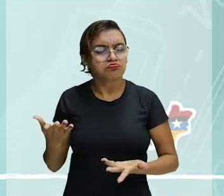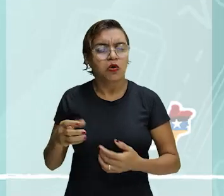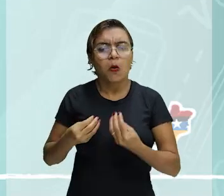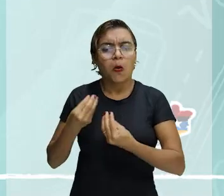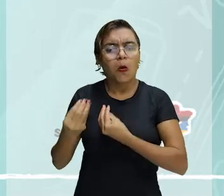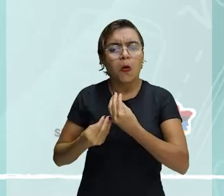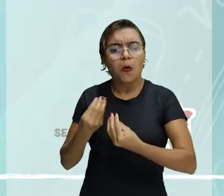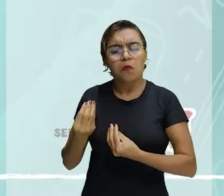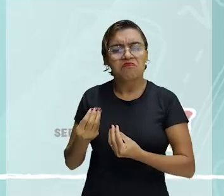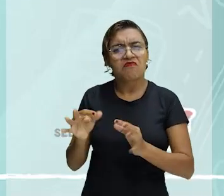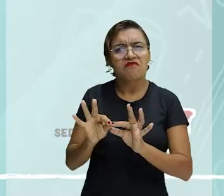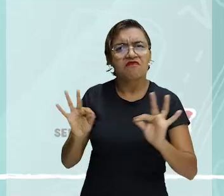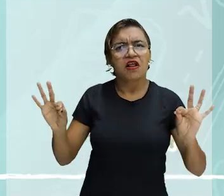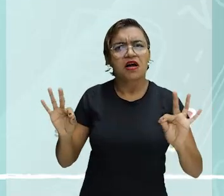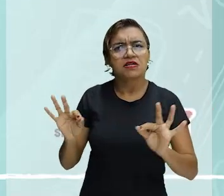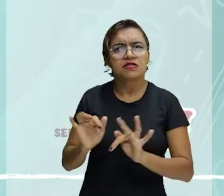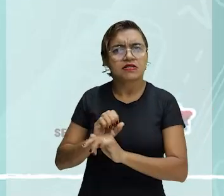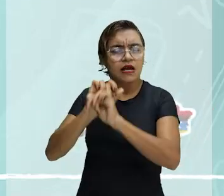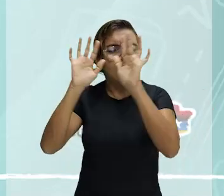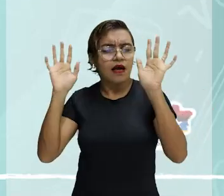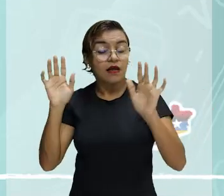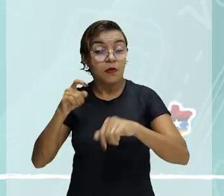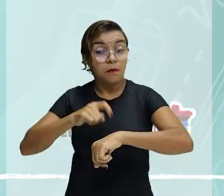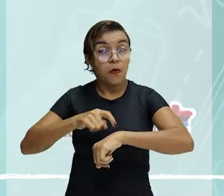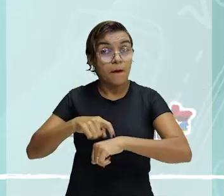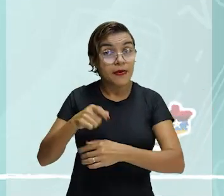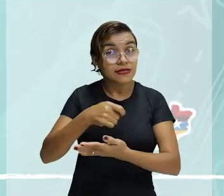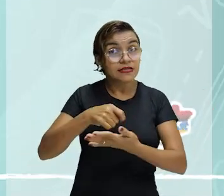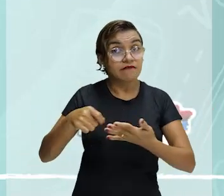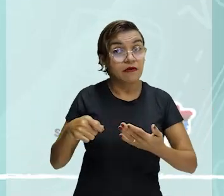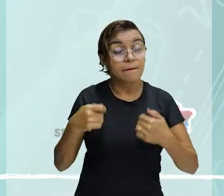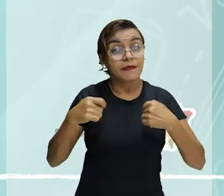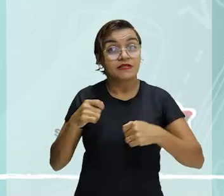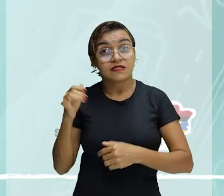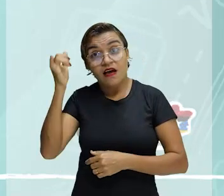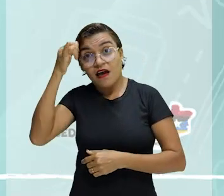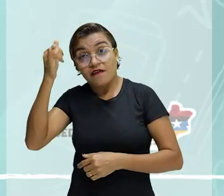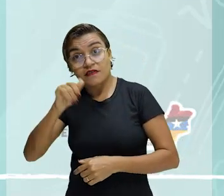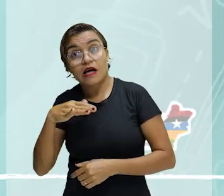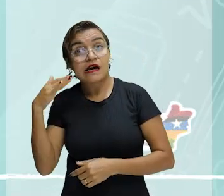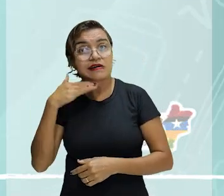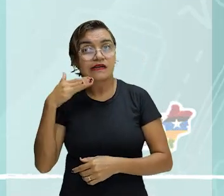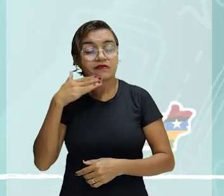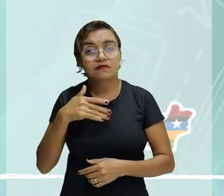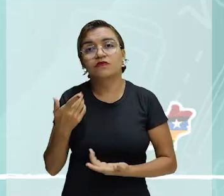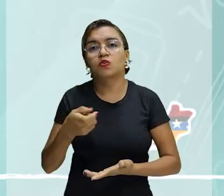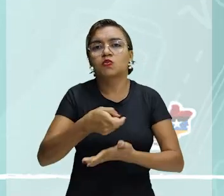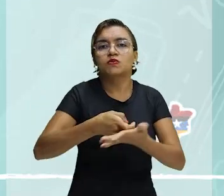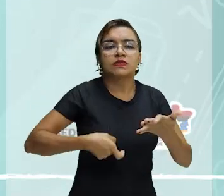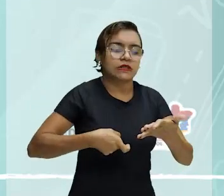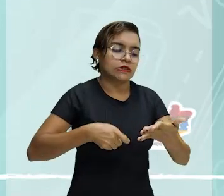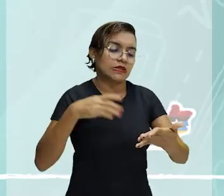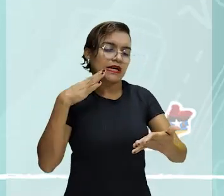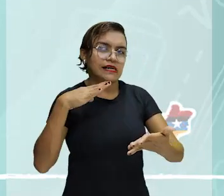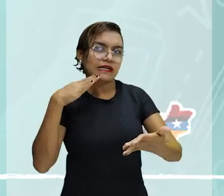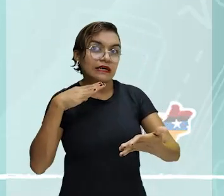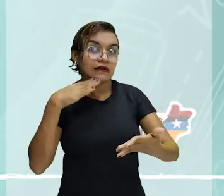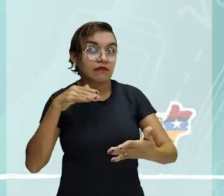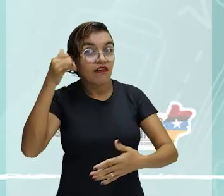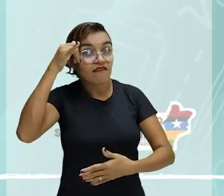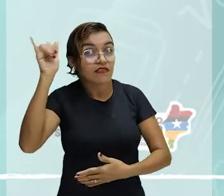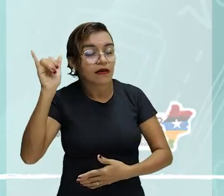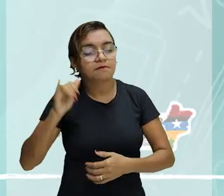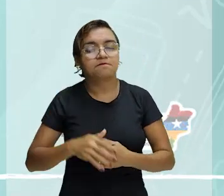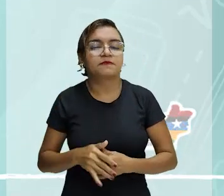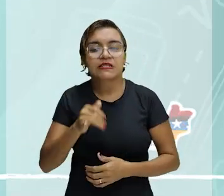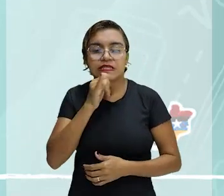frase ficou clara? Ao escrever, devemos evitar defeitos que podem prejudicar a compreensão do texto. Vamos